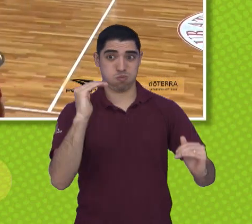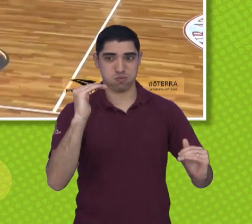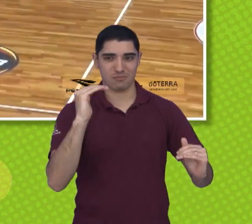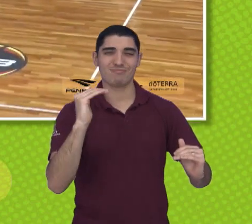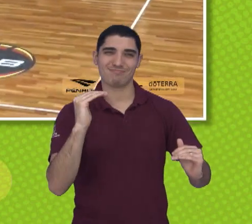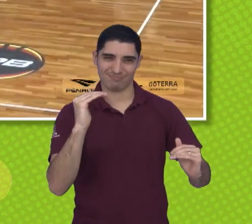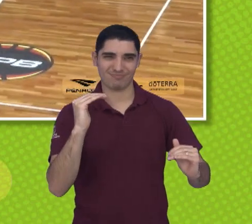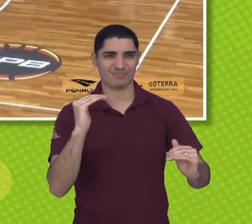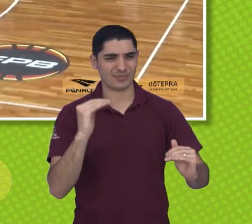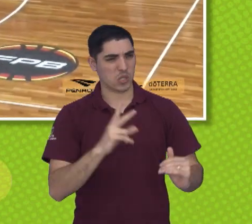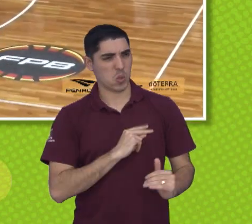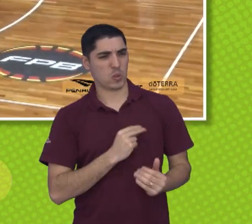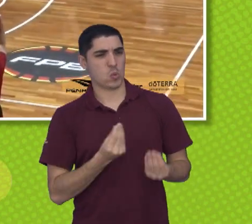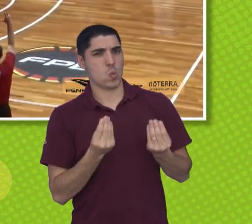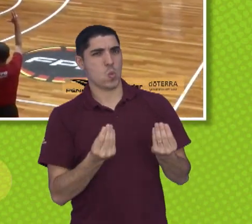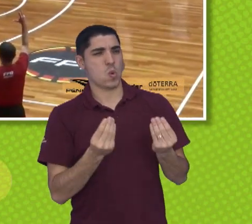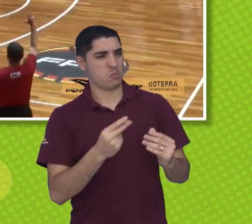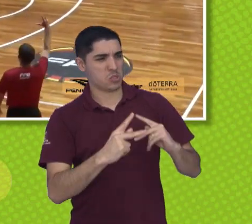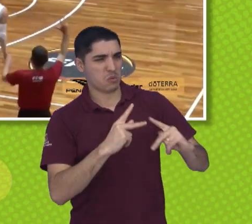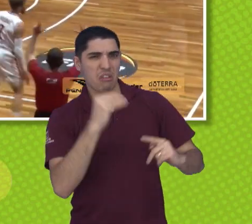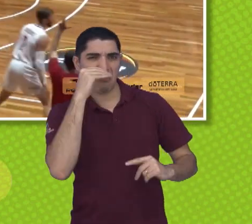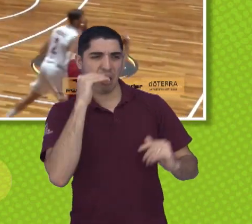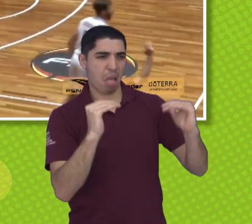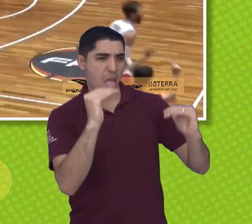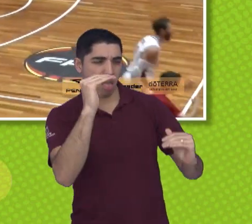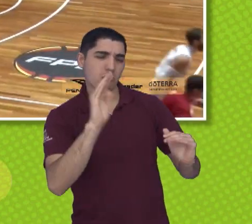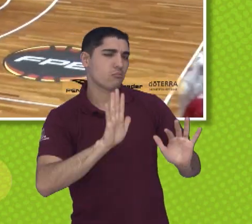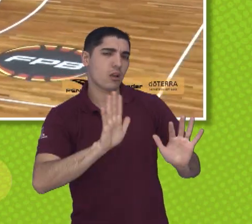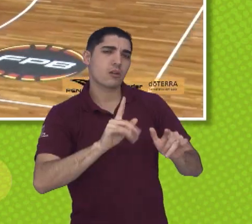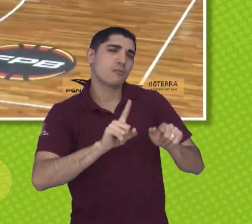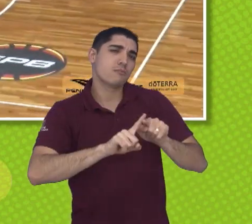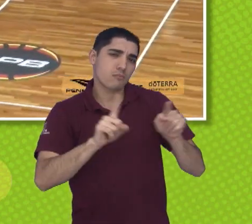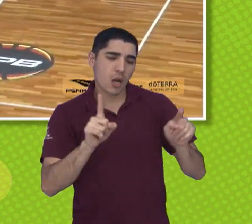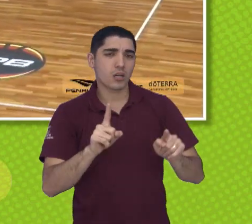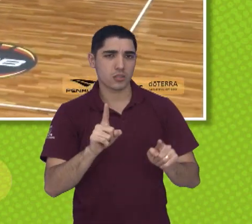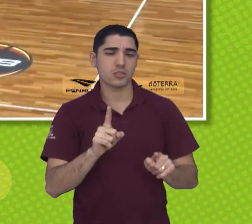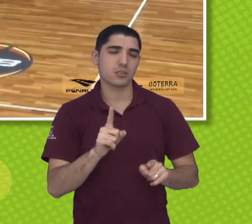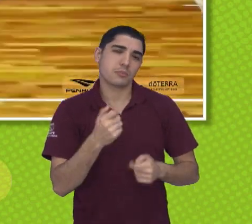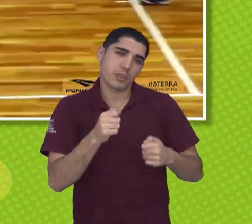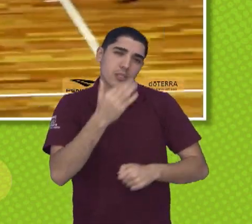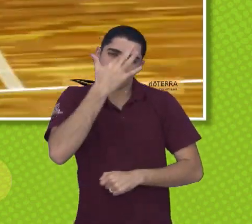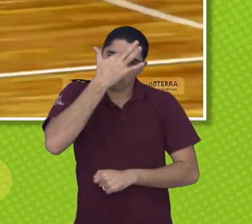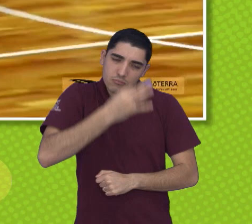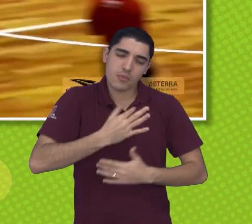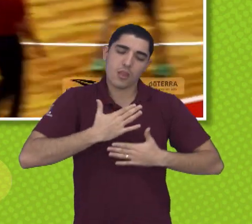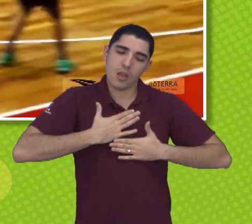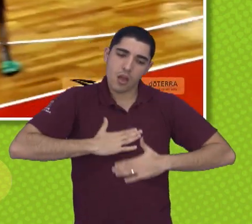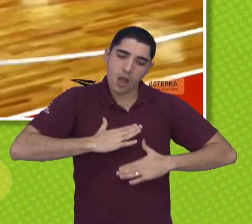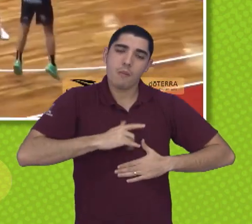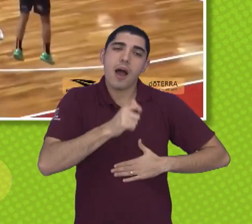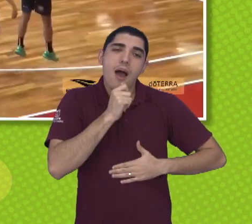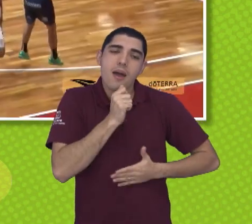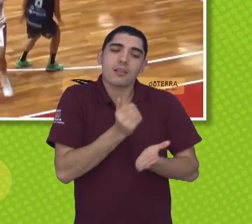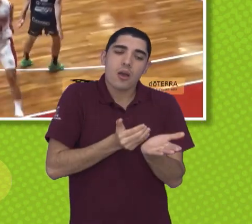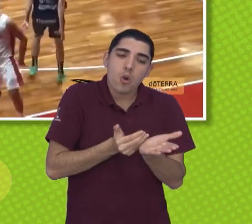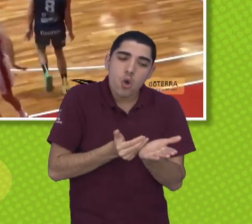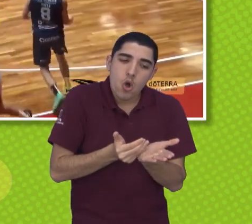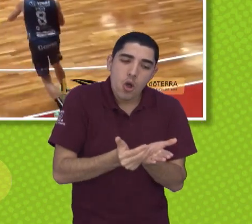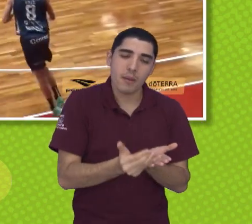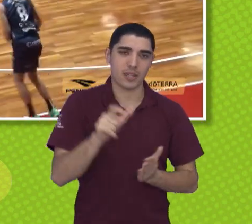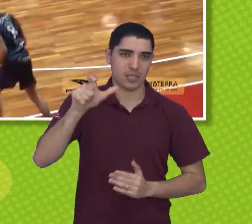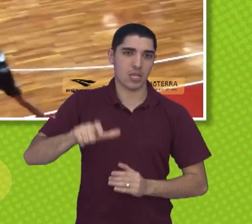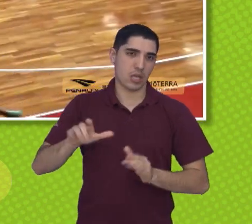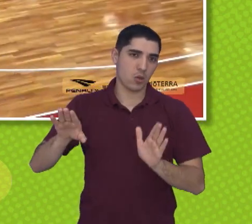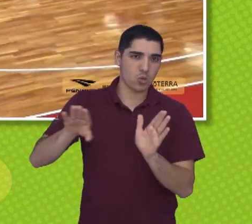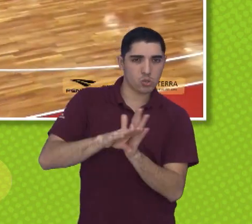nossa, realmente é uma diferença grande de pontos, mas a gente tem que entender, ser um pouquinho mais compreensivo também, que é o início de trabalho aí do Regis,